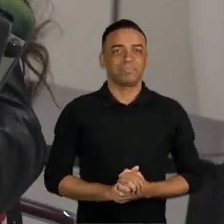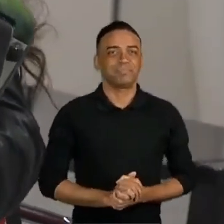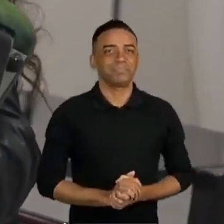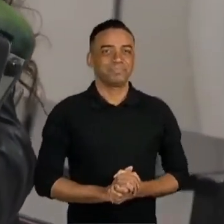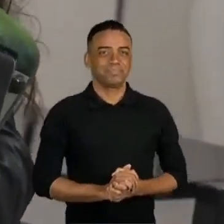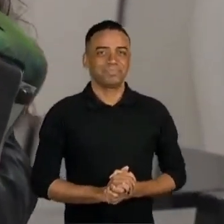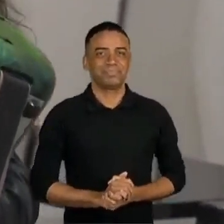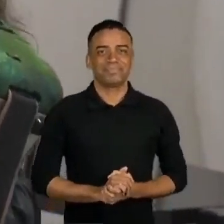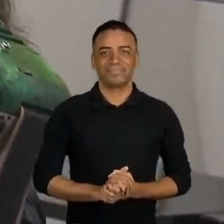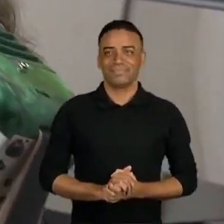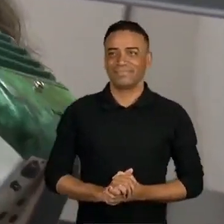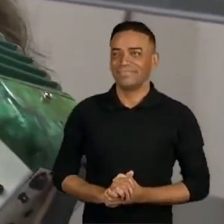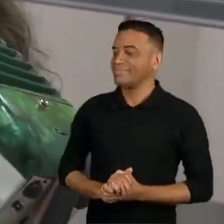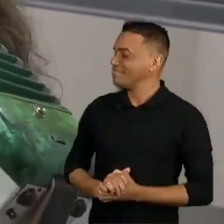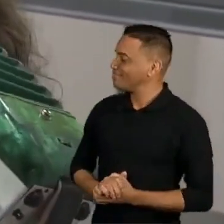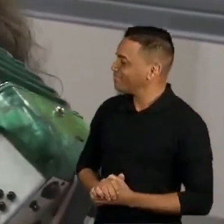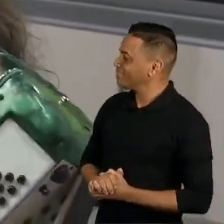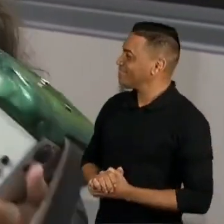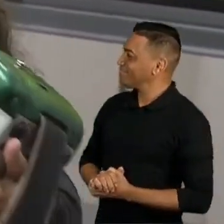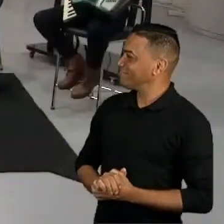É uma música que que